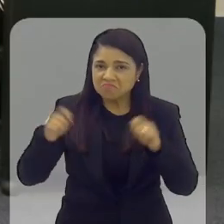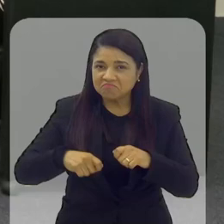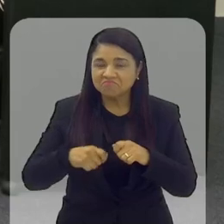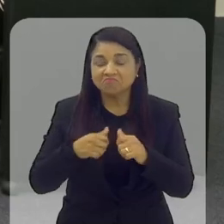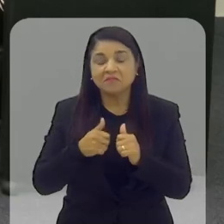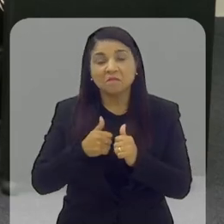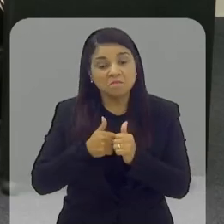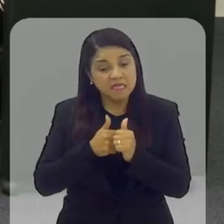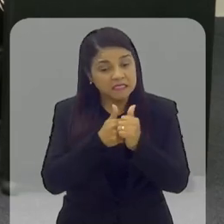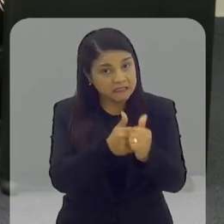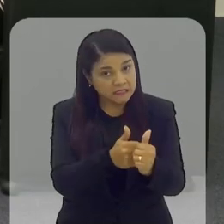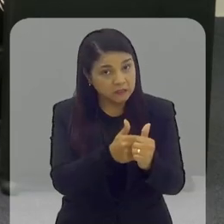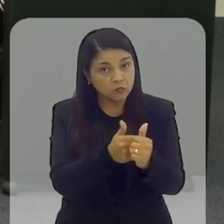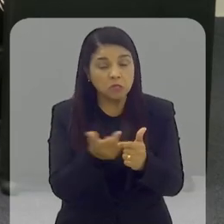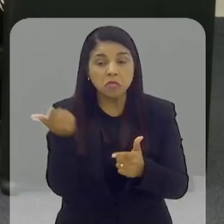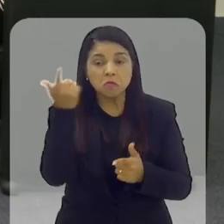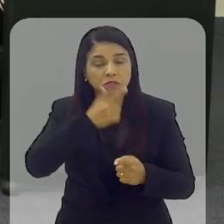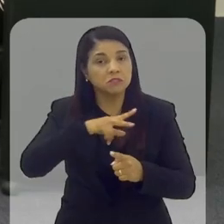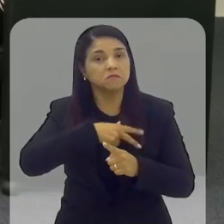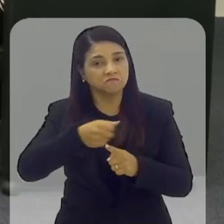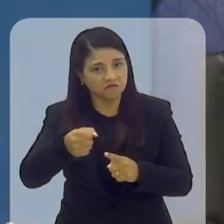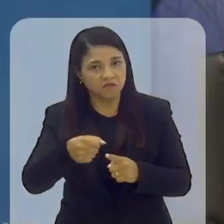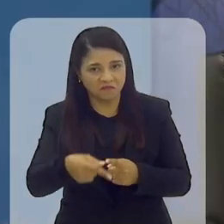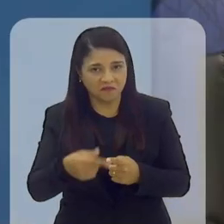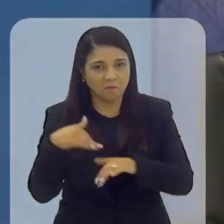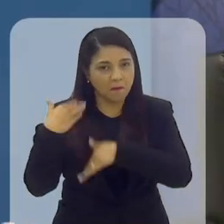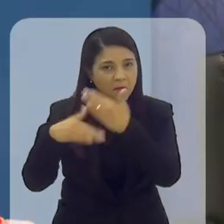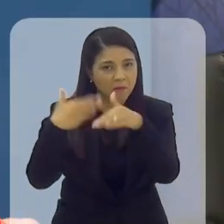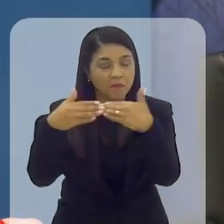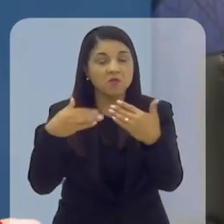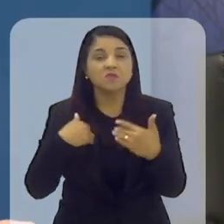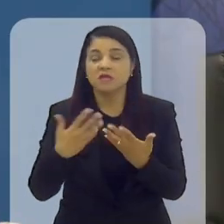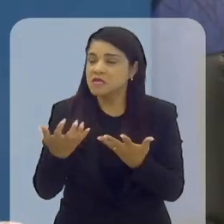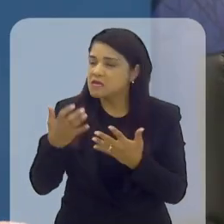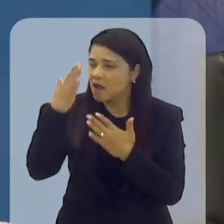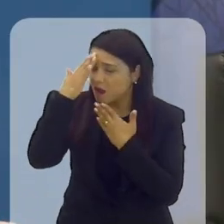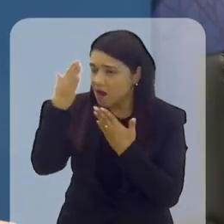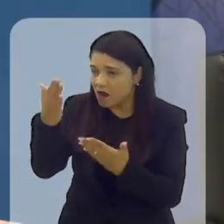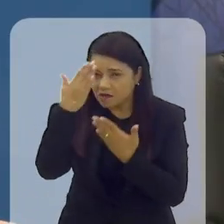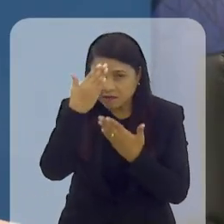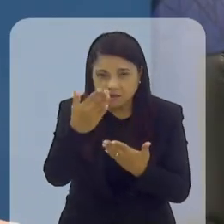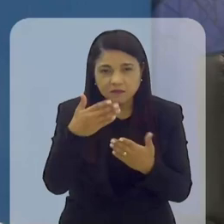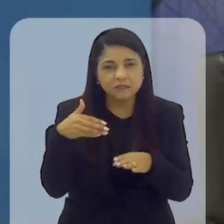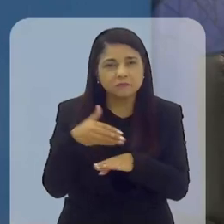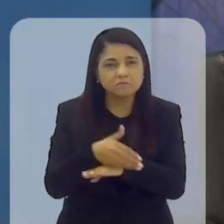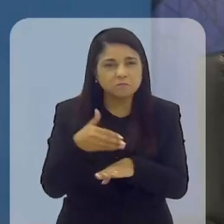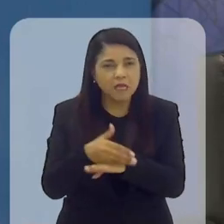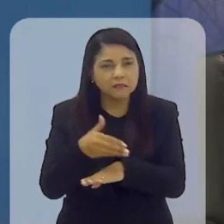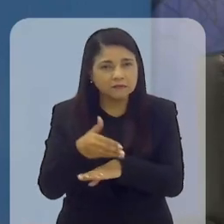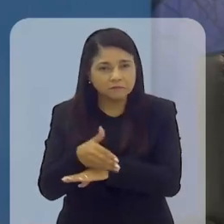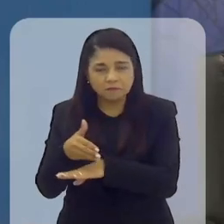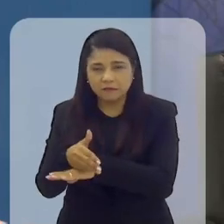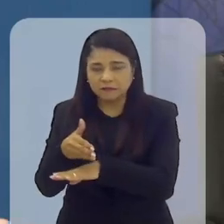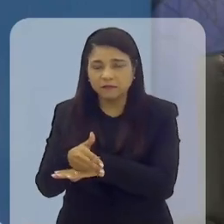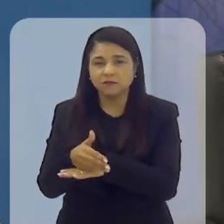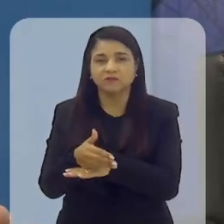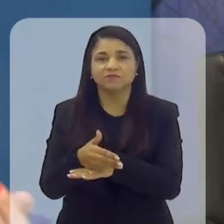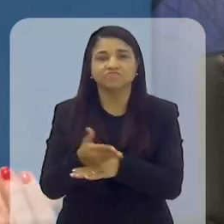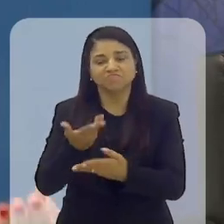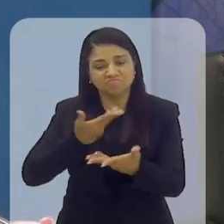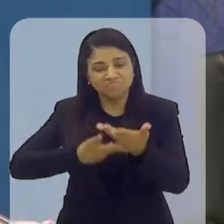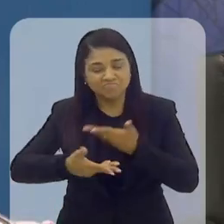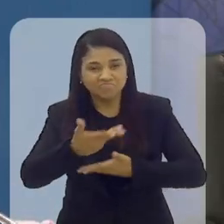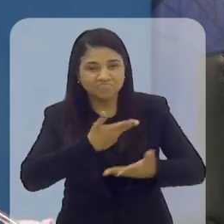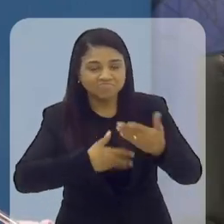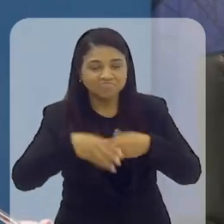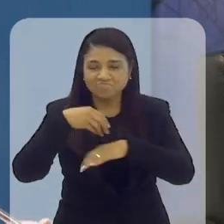considero que perseguindo e alcançando. Eu queria agradecer imensamente a participação de vocês, a